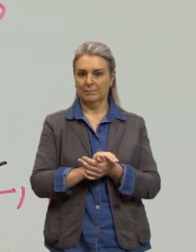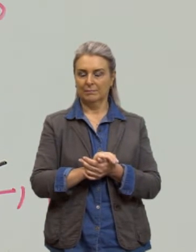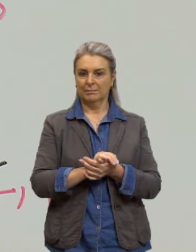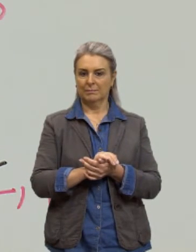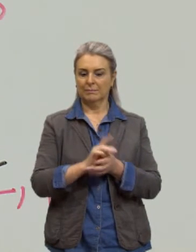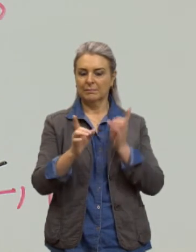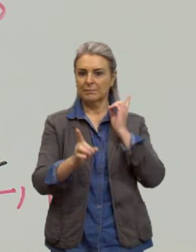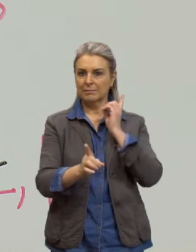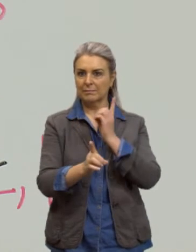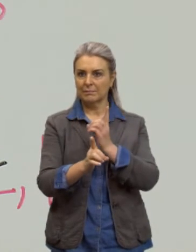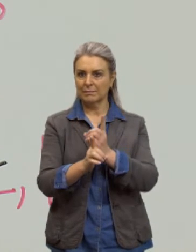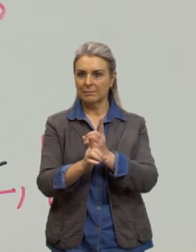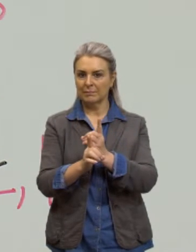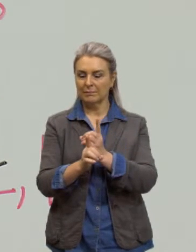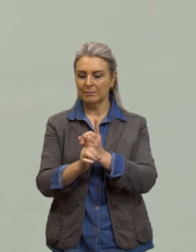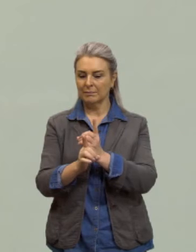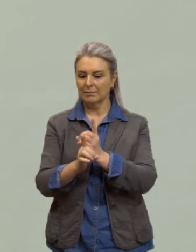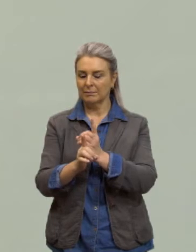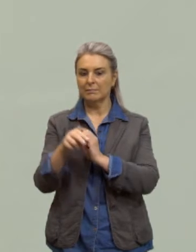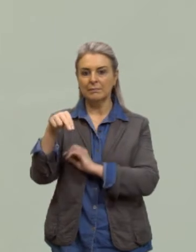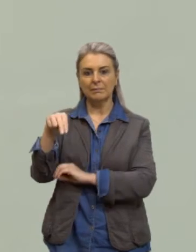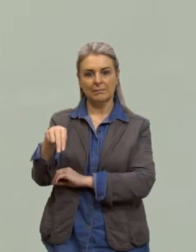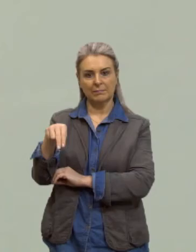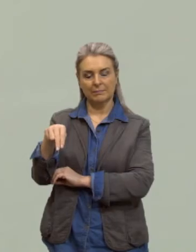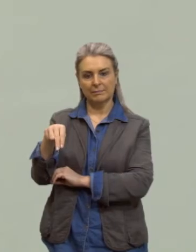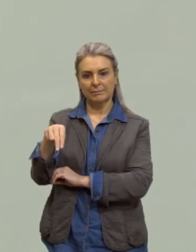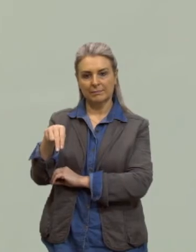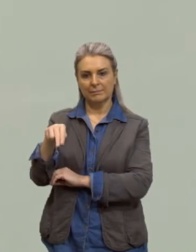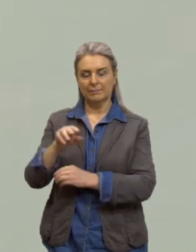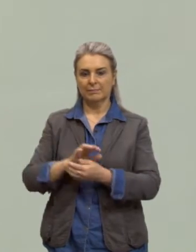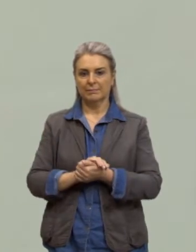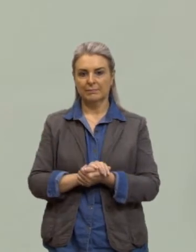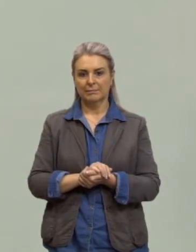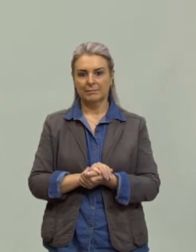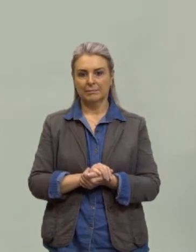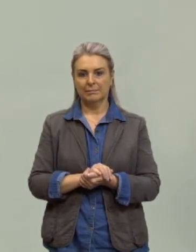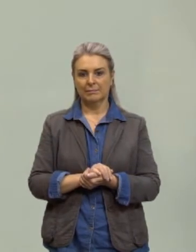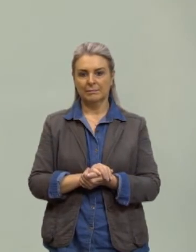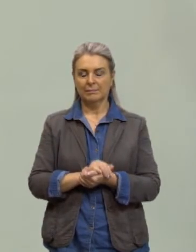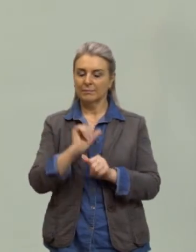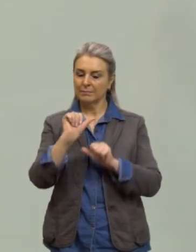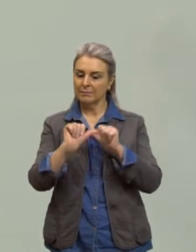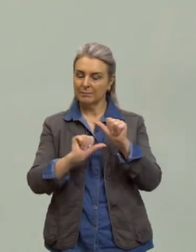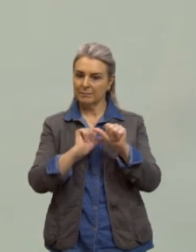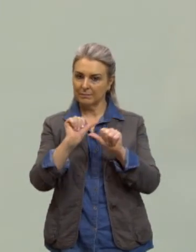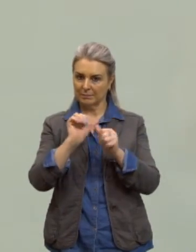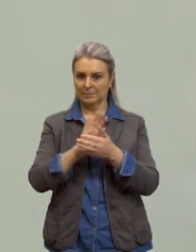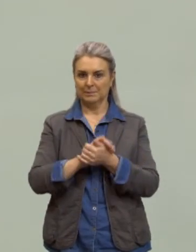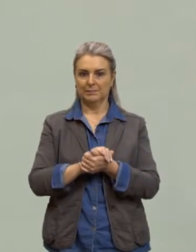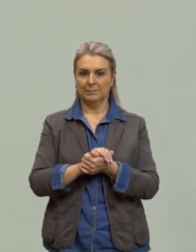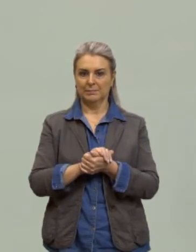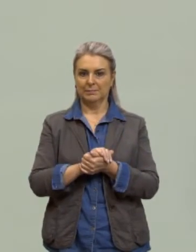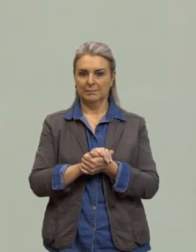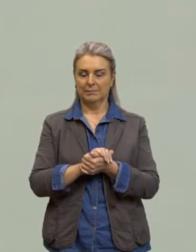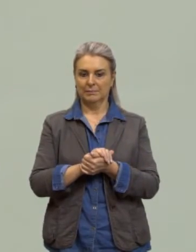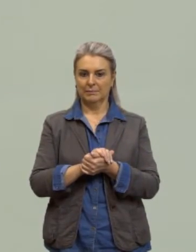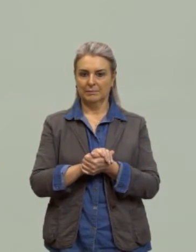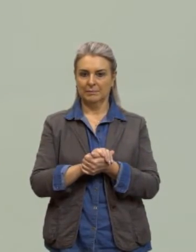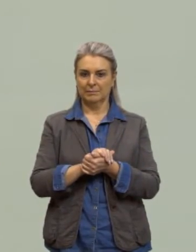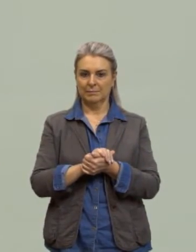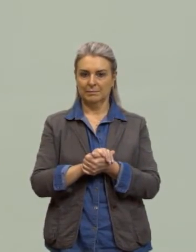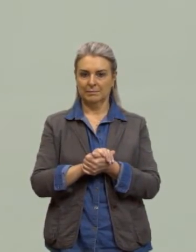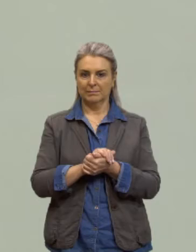descobrir o valor do n ok? então vamos lá vamos trocar deixar antes o sinal de